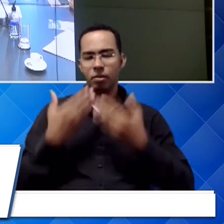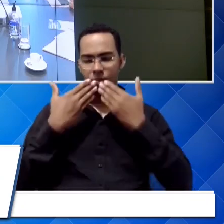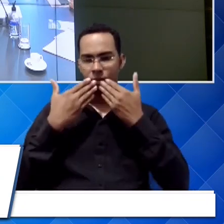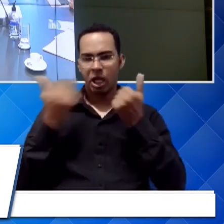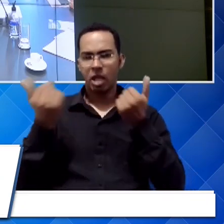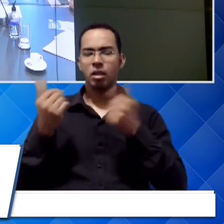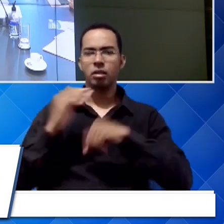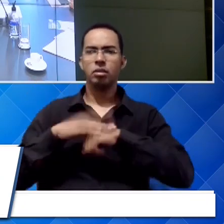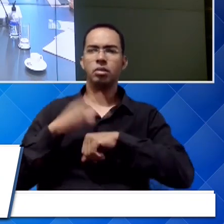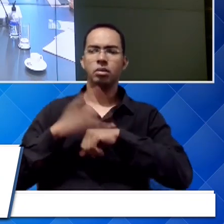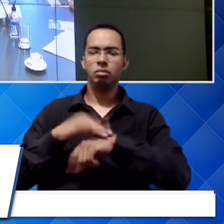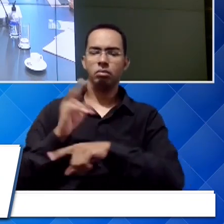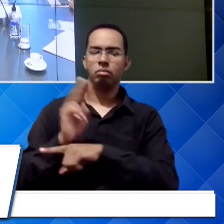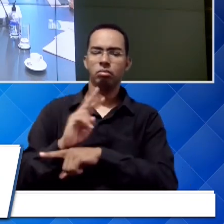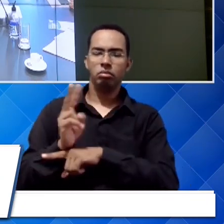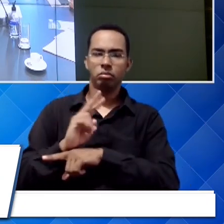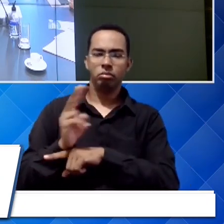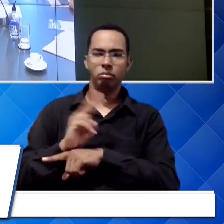condição de fiscalização.